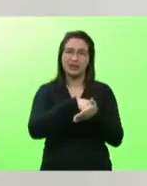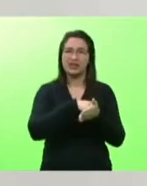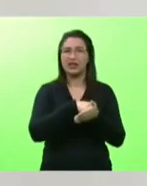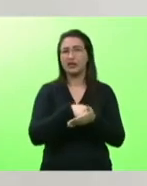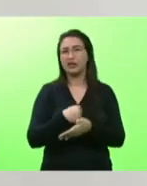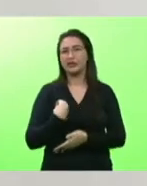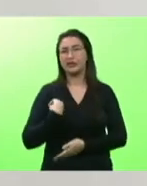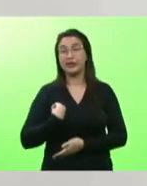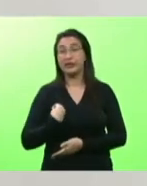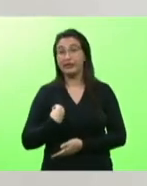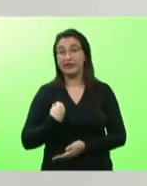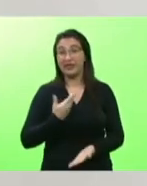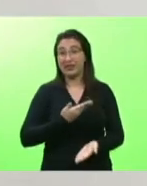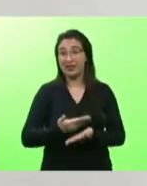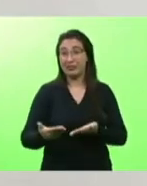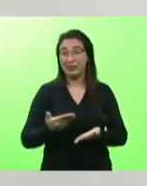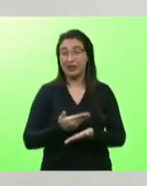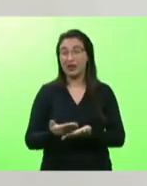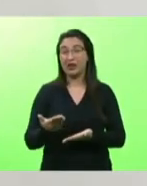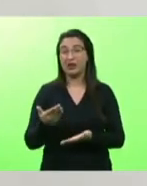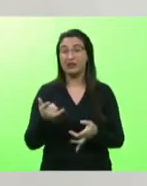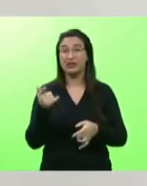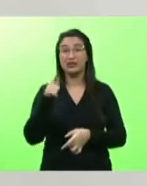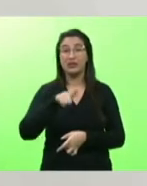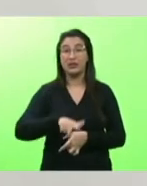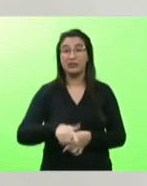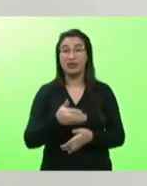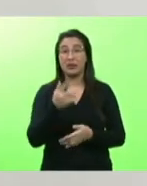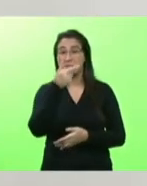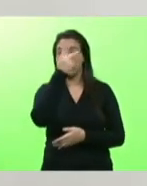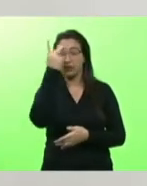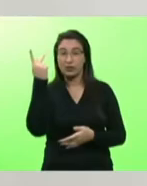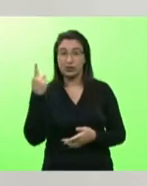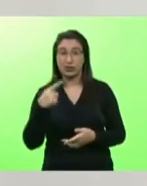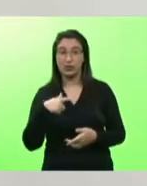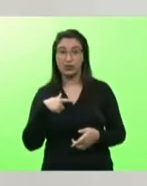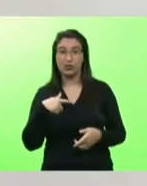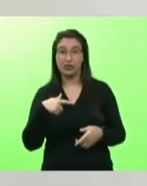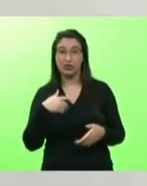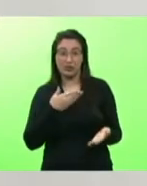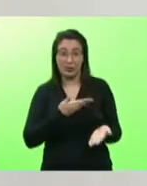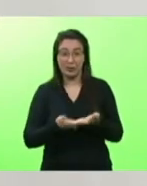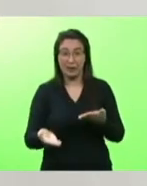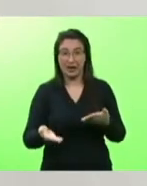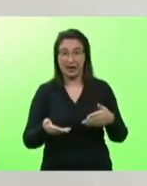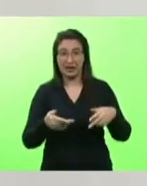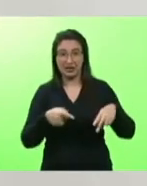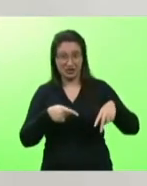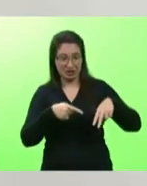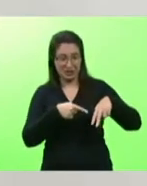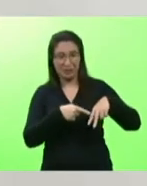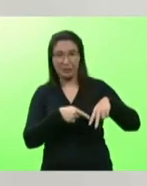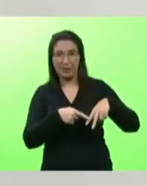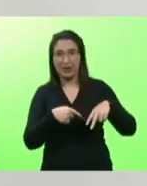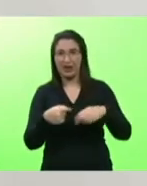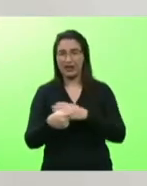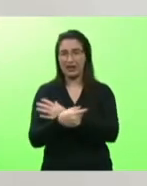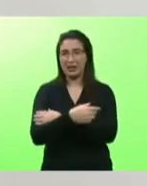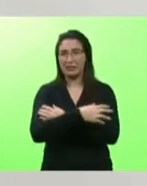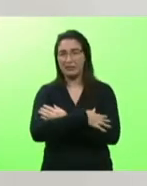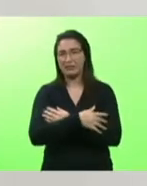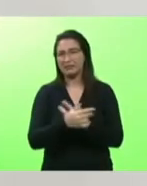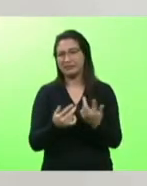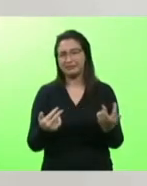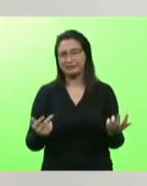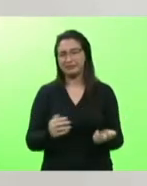de outras que ficam mutiladas além do prejuízo no caso da BES 280 e da 470